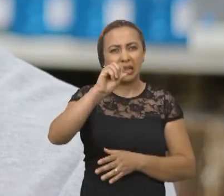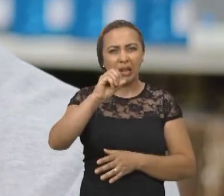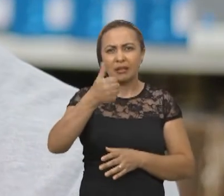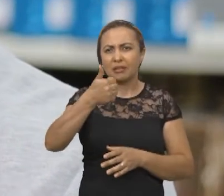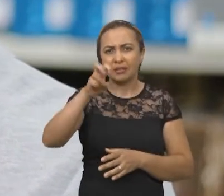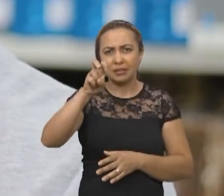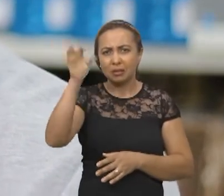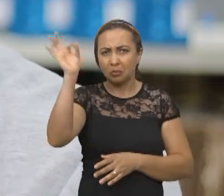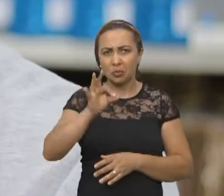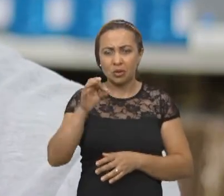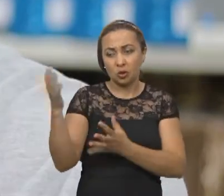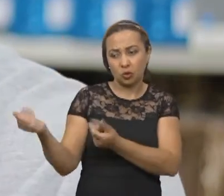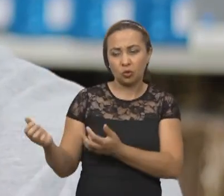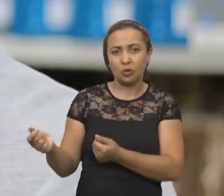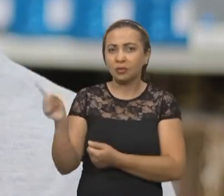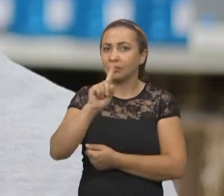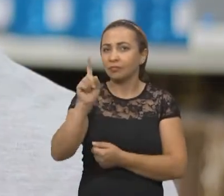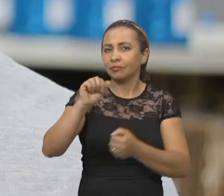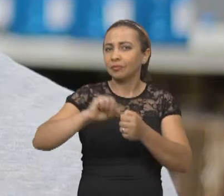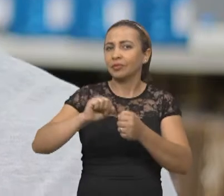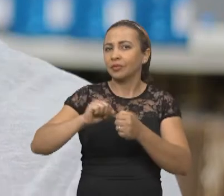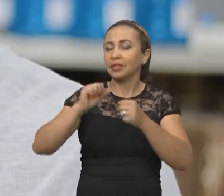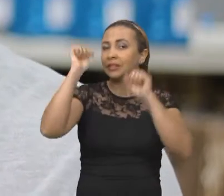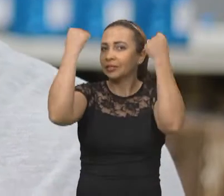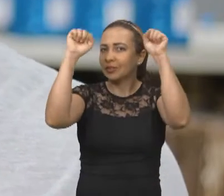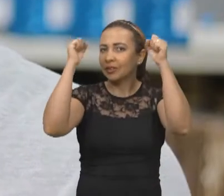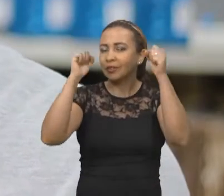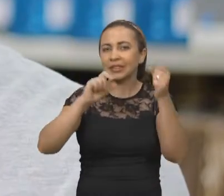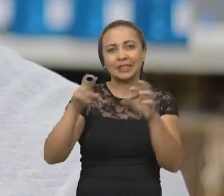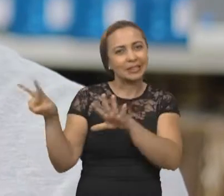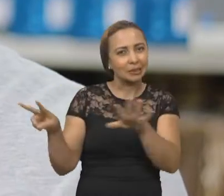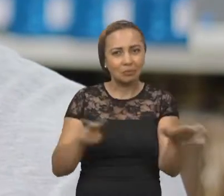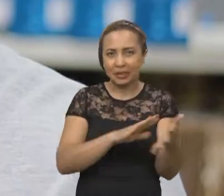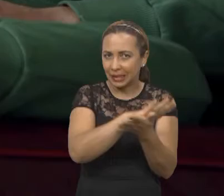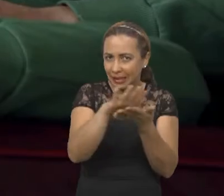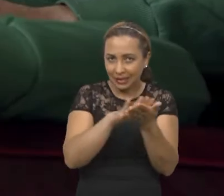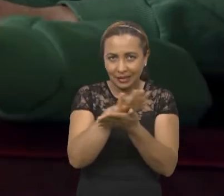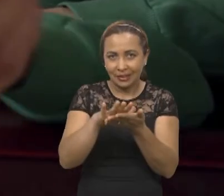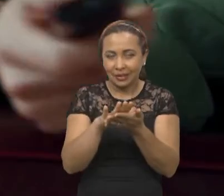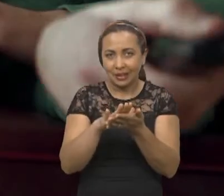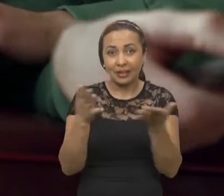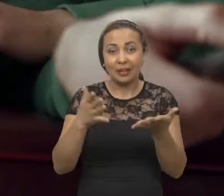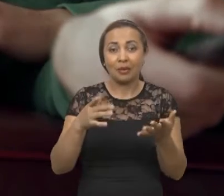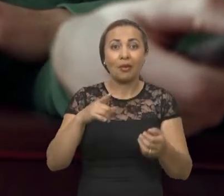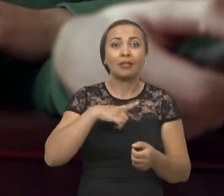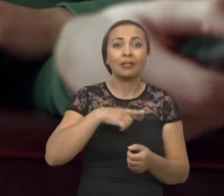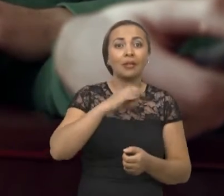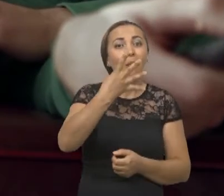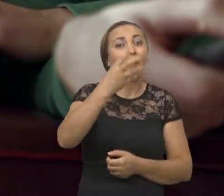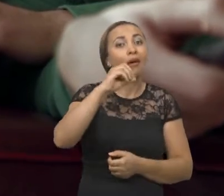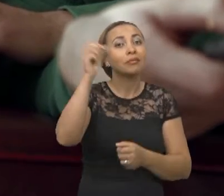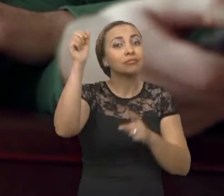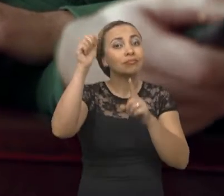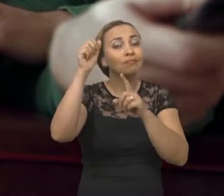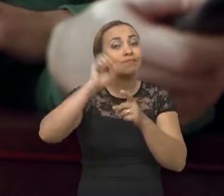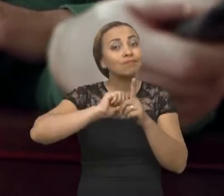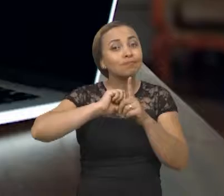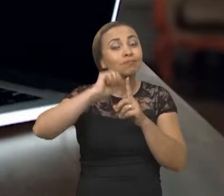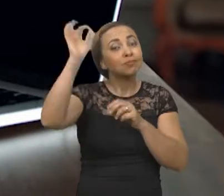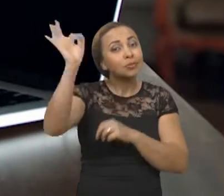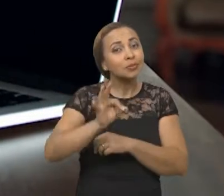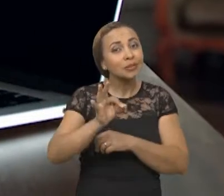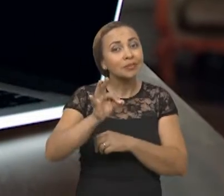15% dos jovens que não faziam atividade física em nenhum dia da sua semana, e passamos a ter 40% dos jovens com essa